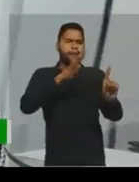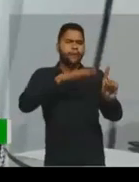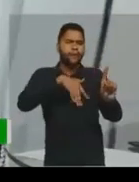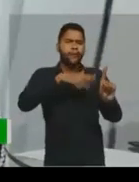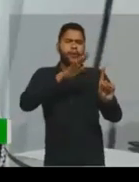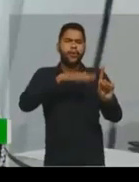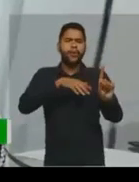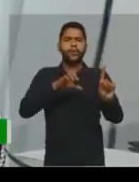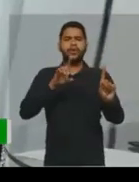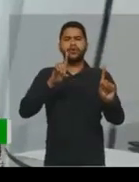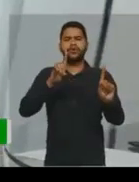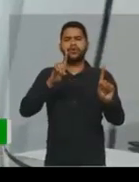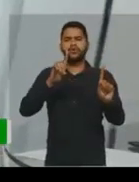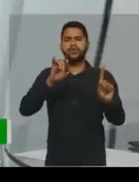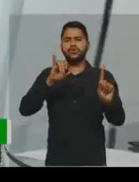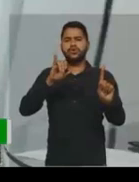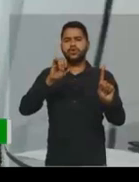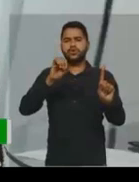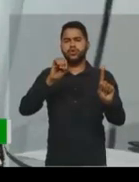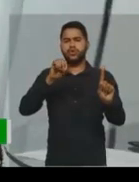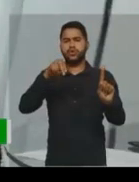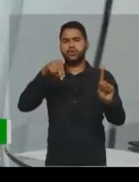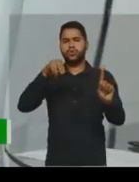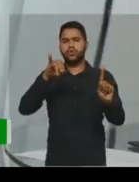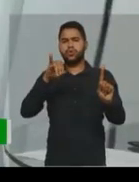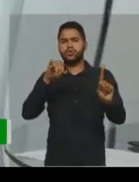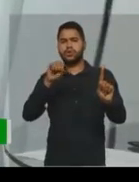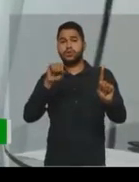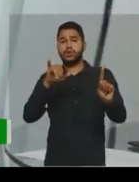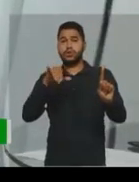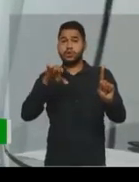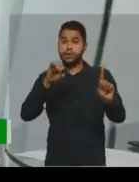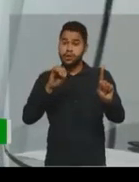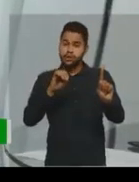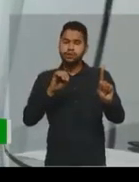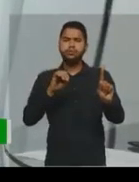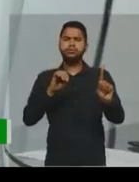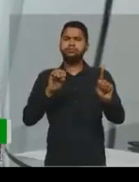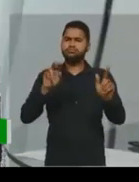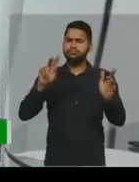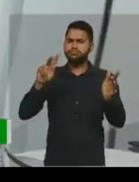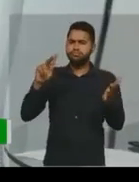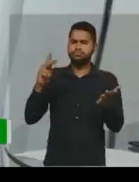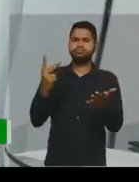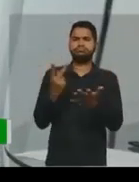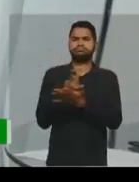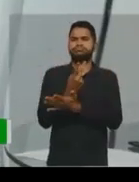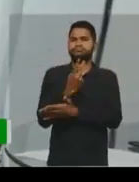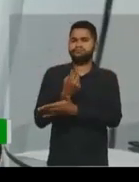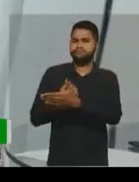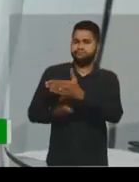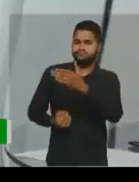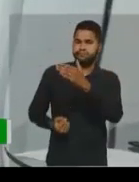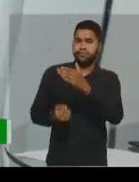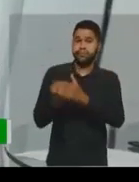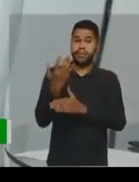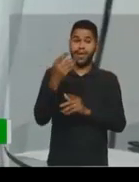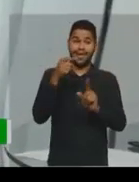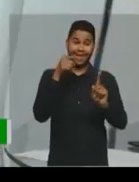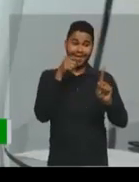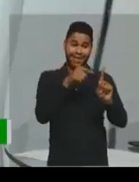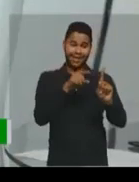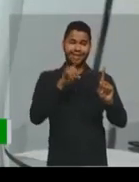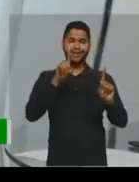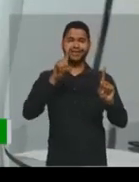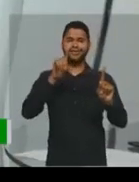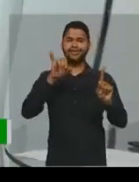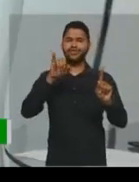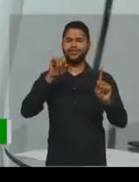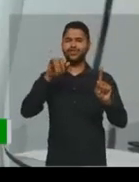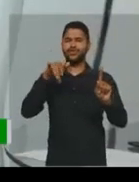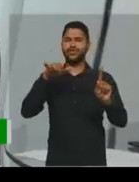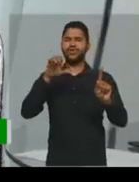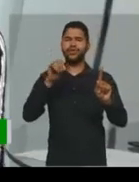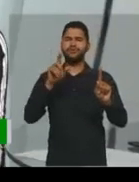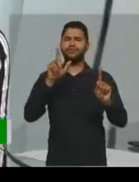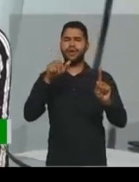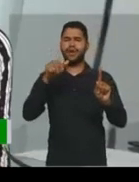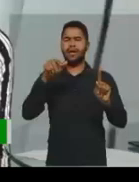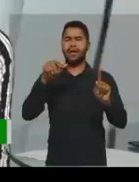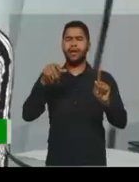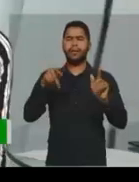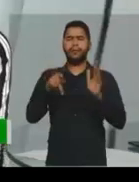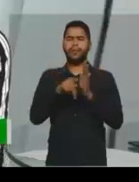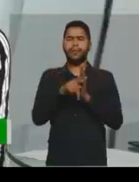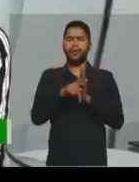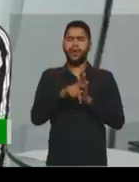Dionísio. Então, ele surge nessa situação, né? Que o Dionísio era o deus do vinho, da